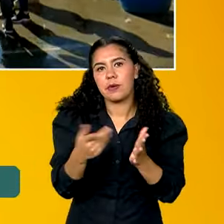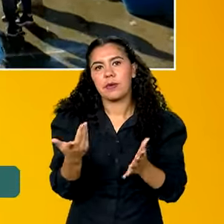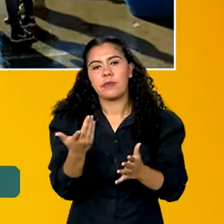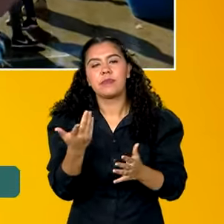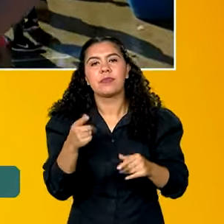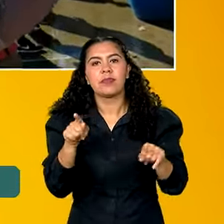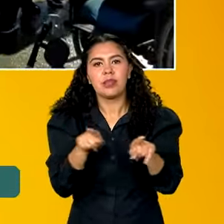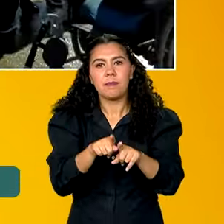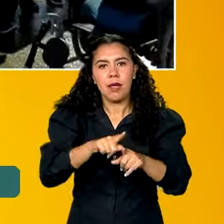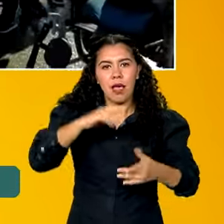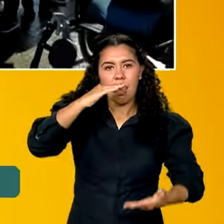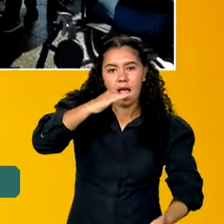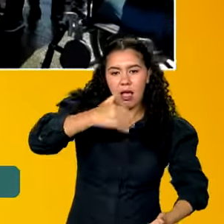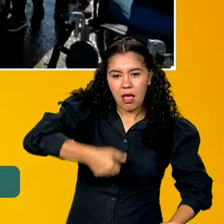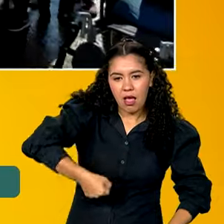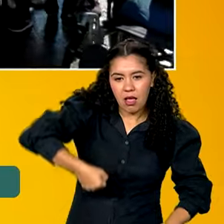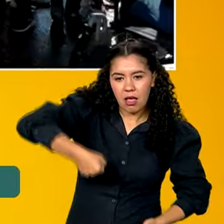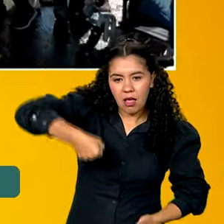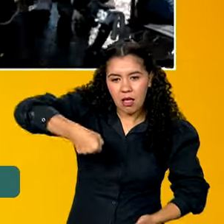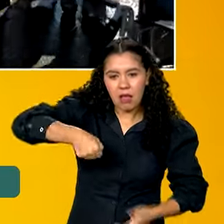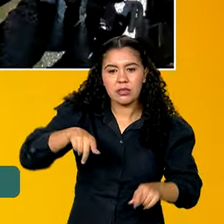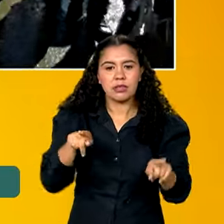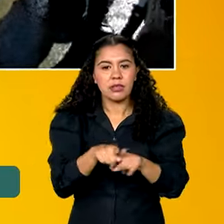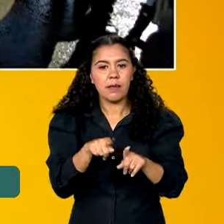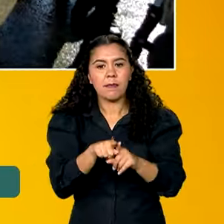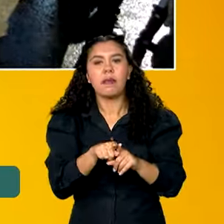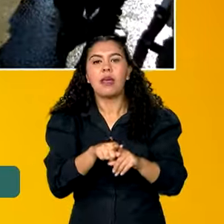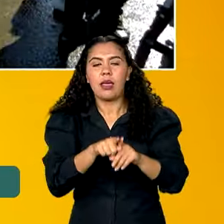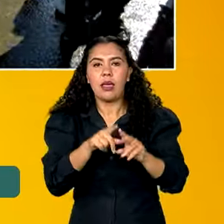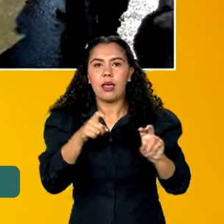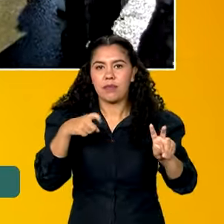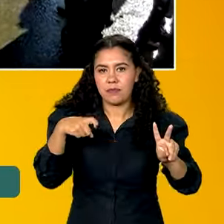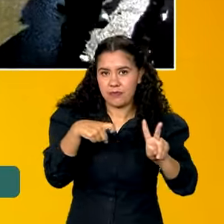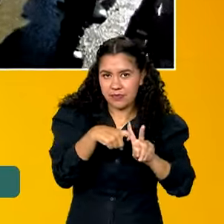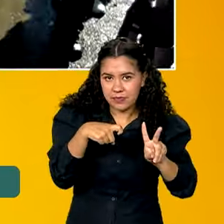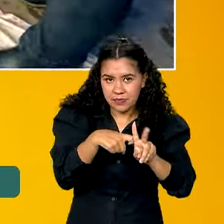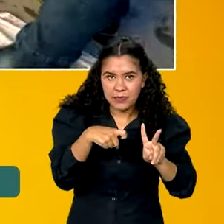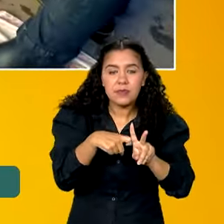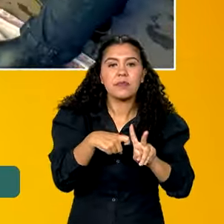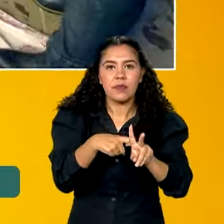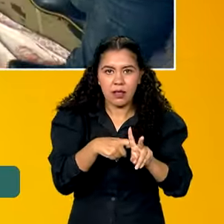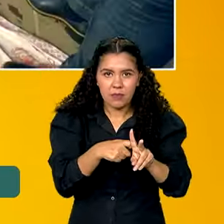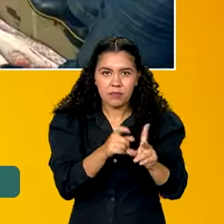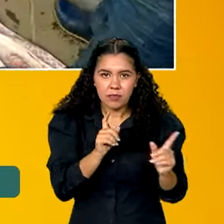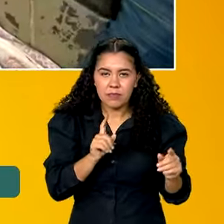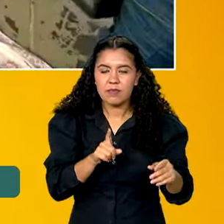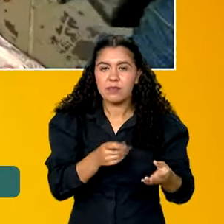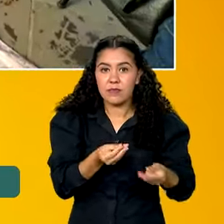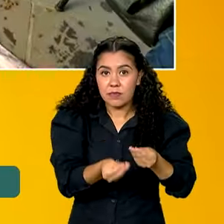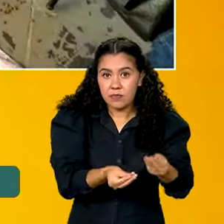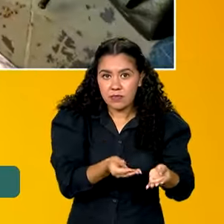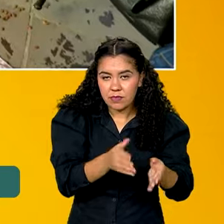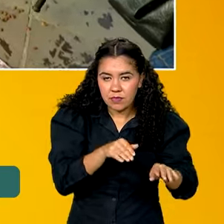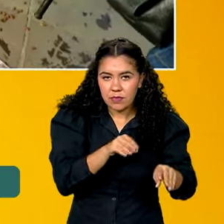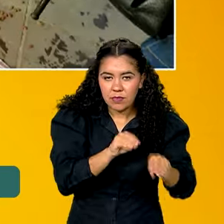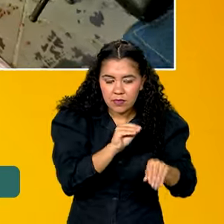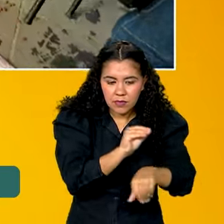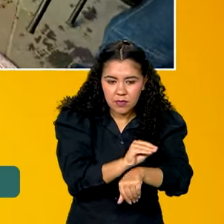transporte, também de atendimento veterinário. E olha, de acordo com dados do Ministério